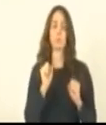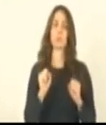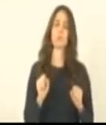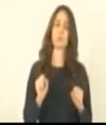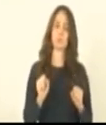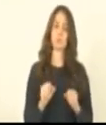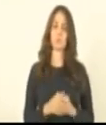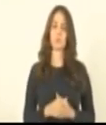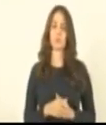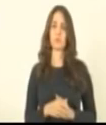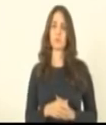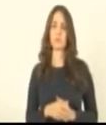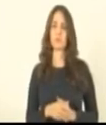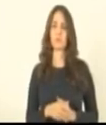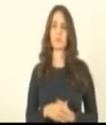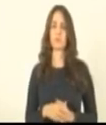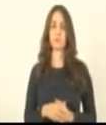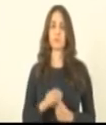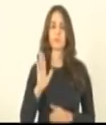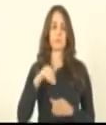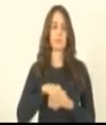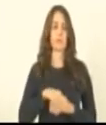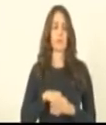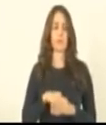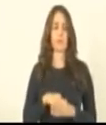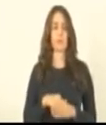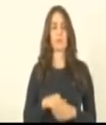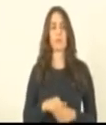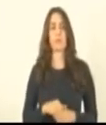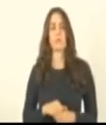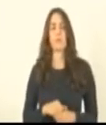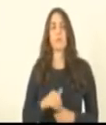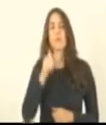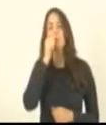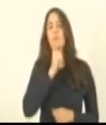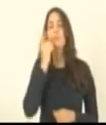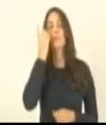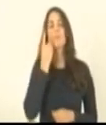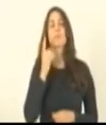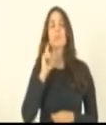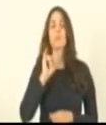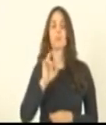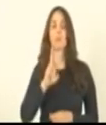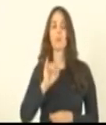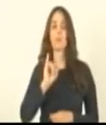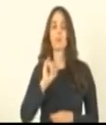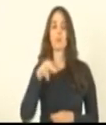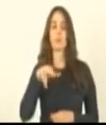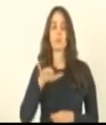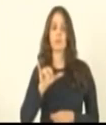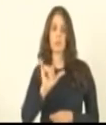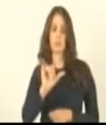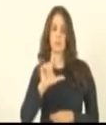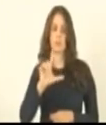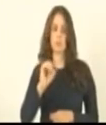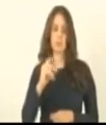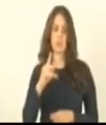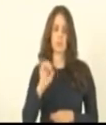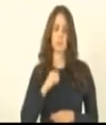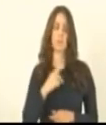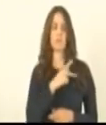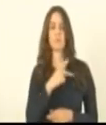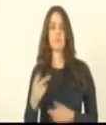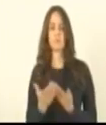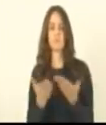a eleição delas. Deputada e ministra Irine Lopes. Presidente e demais colegas,